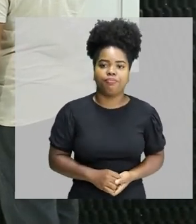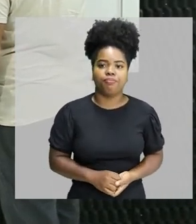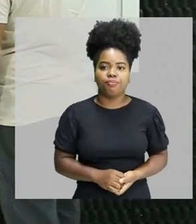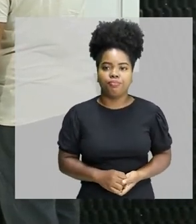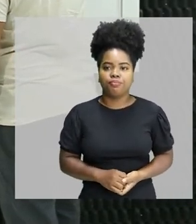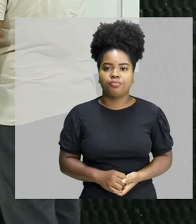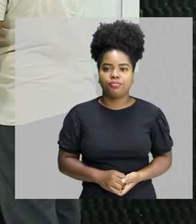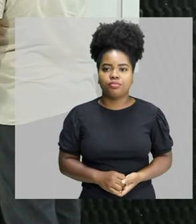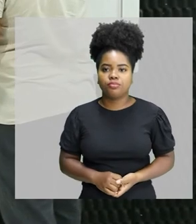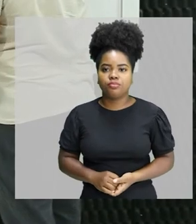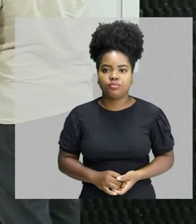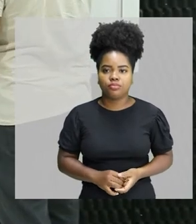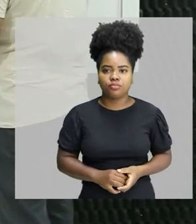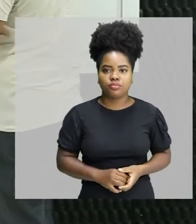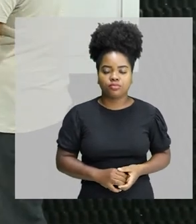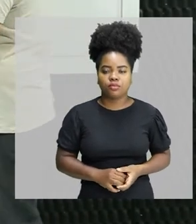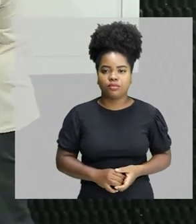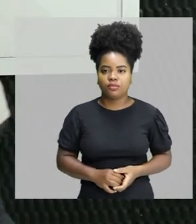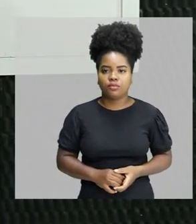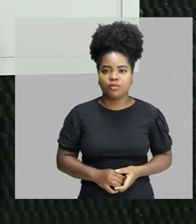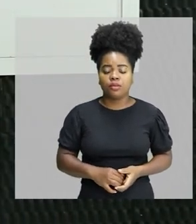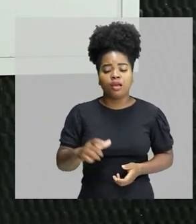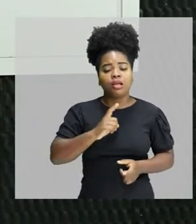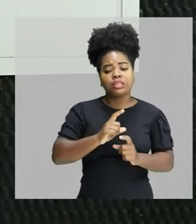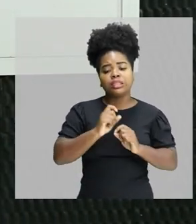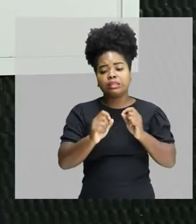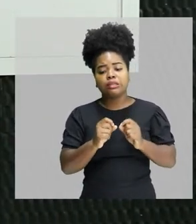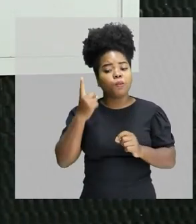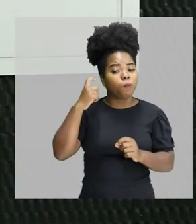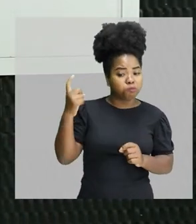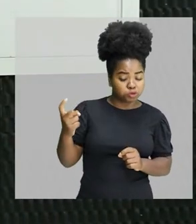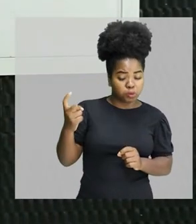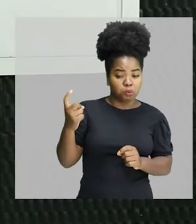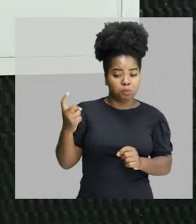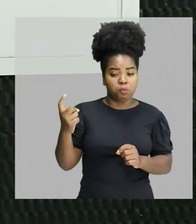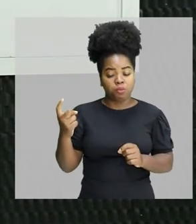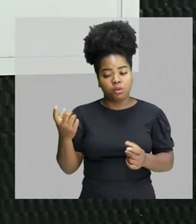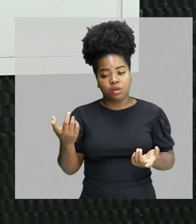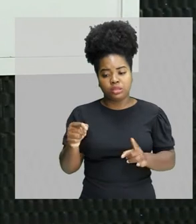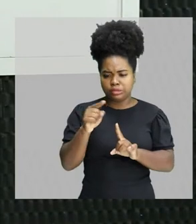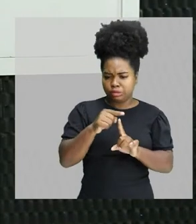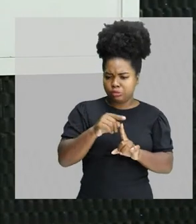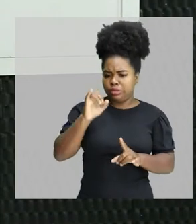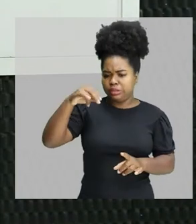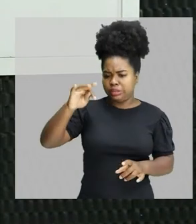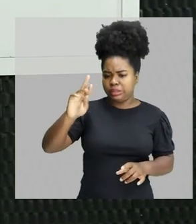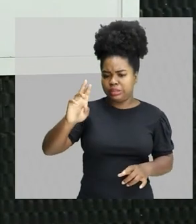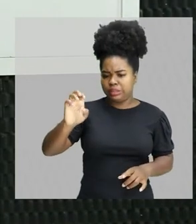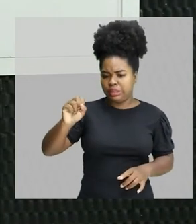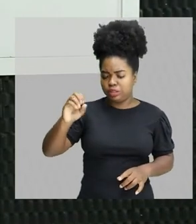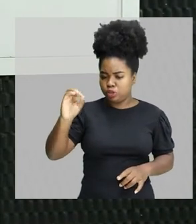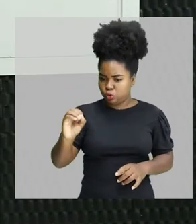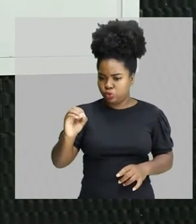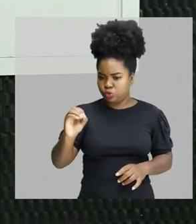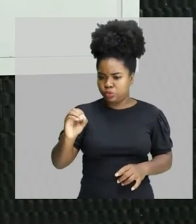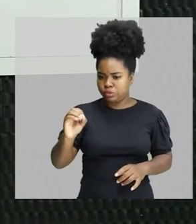Tá ok? A intensidade de um som, dessa onda mecânica, né? Que é o som, é o quanto esse